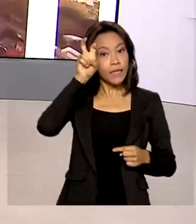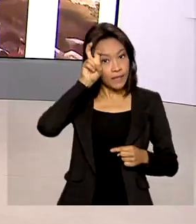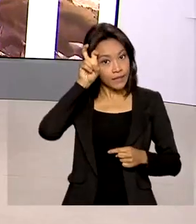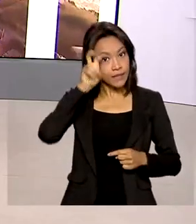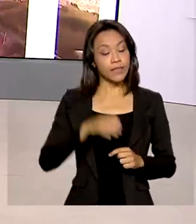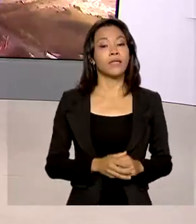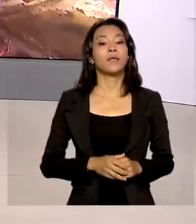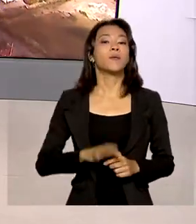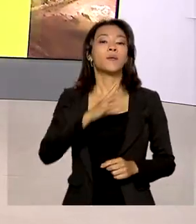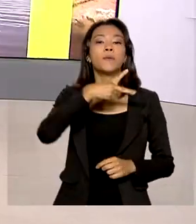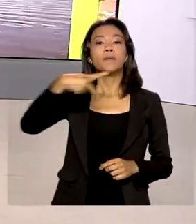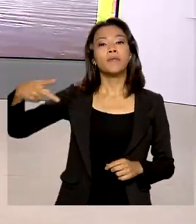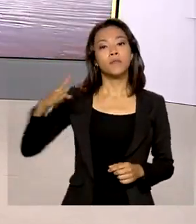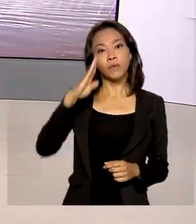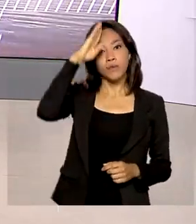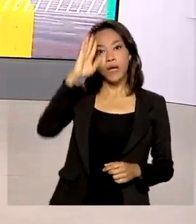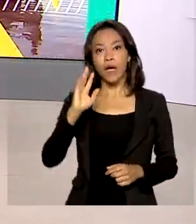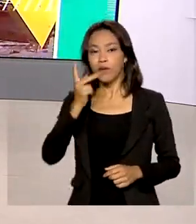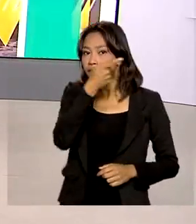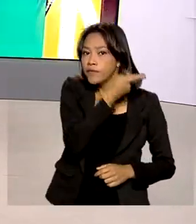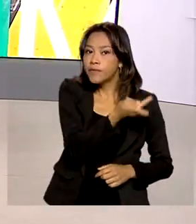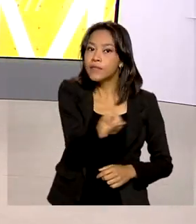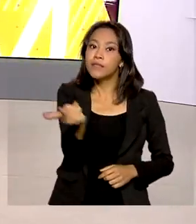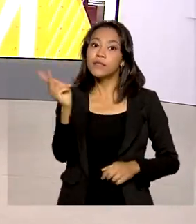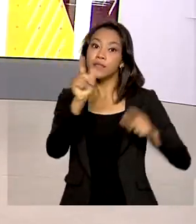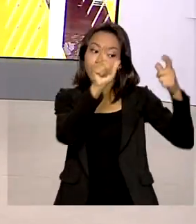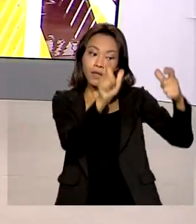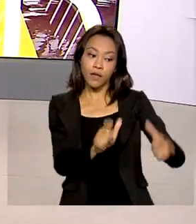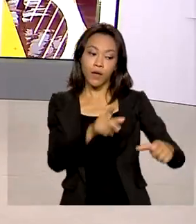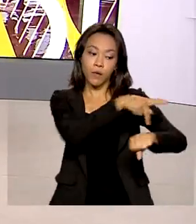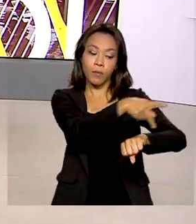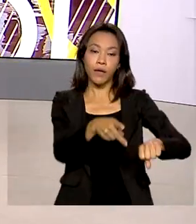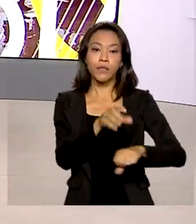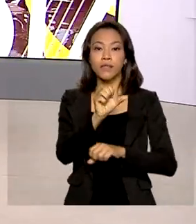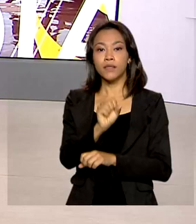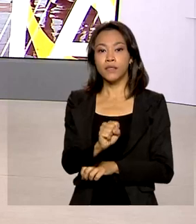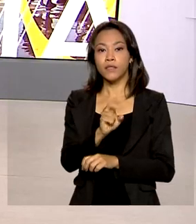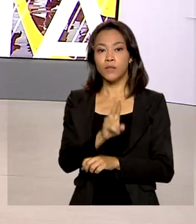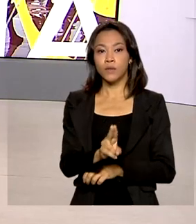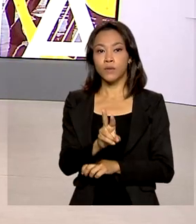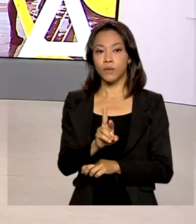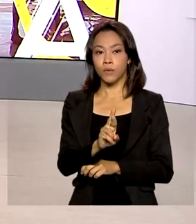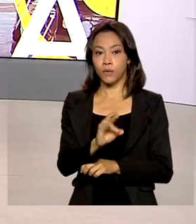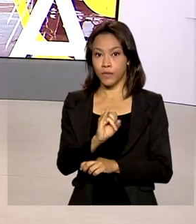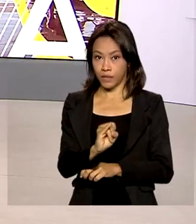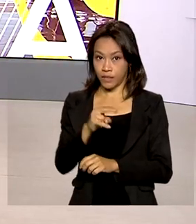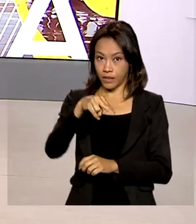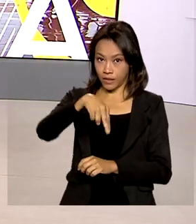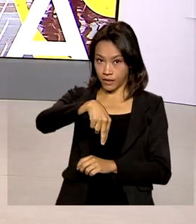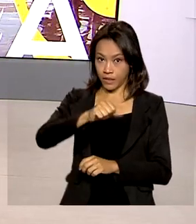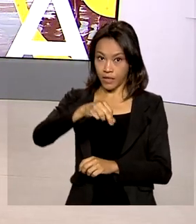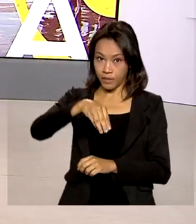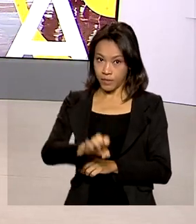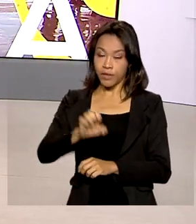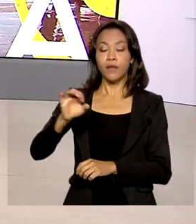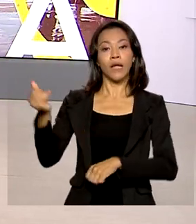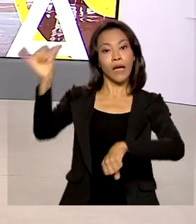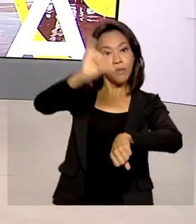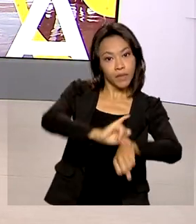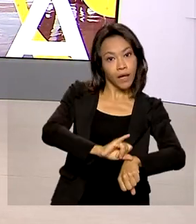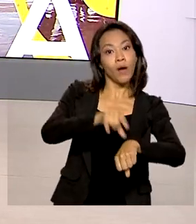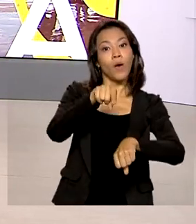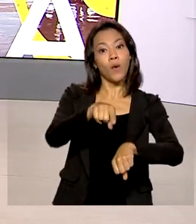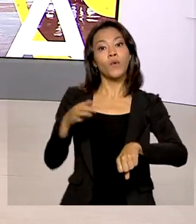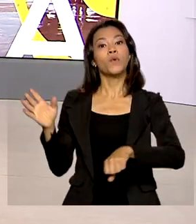Jair Bolsonaro faz visita oficial ao Suriname. Ele será recebido na capital Paramaribo pelo Sean